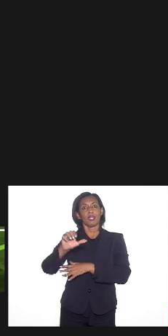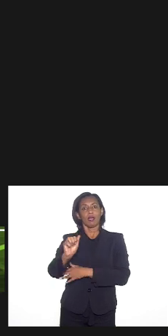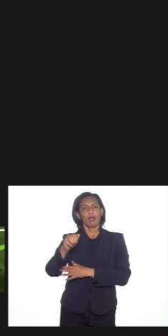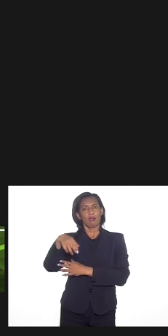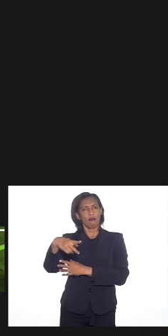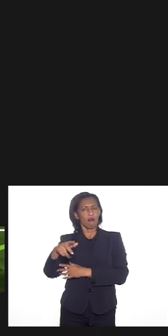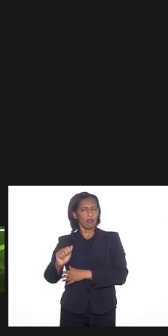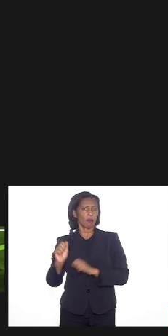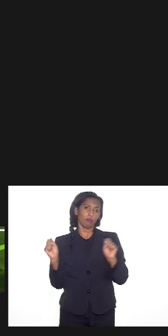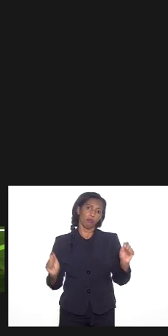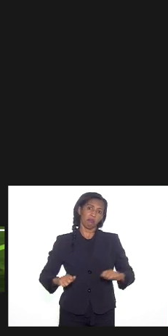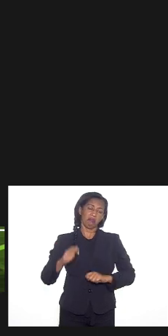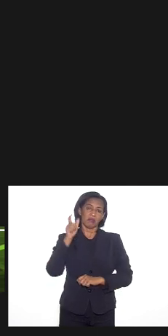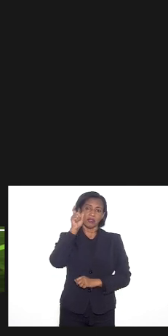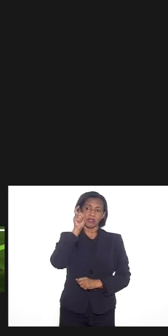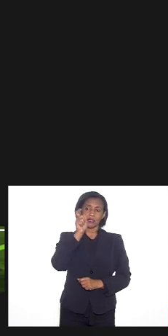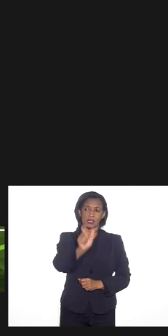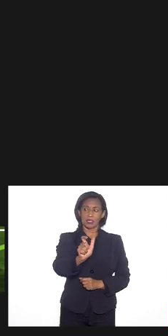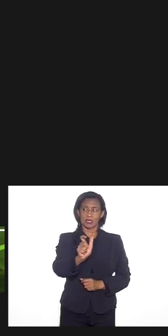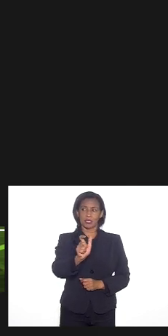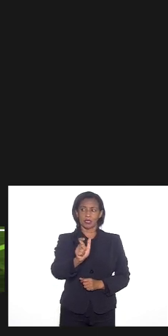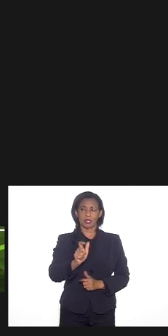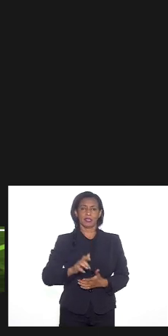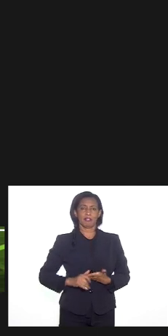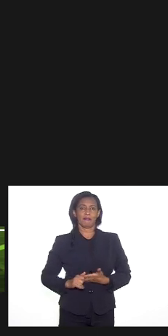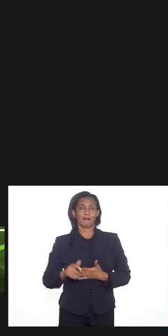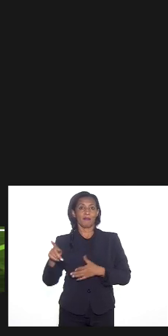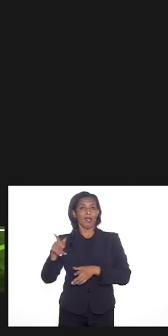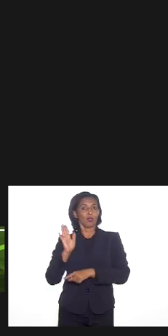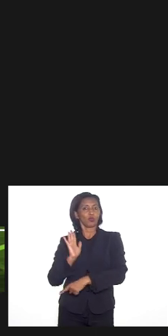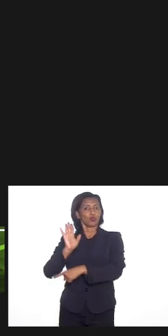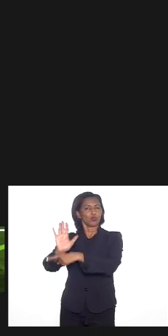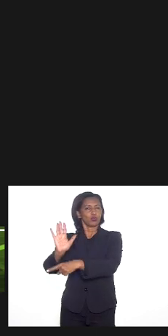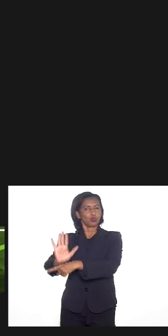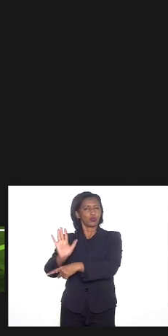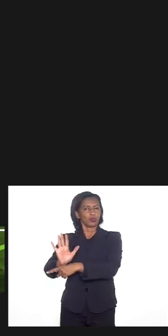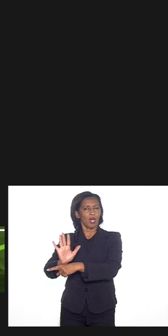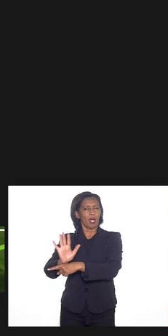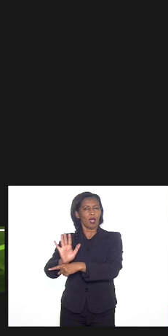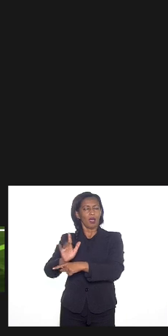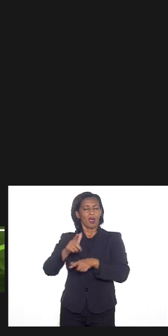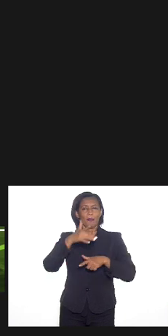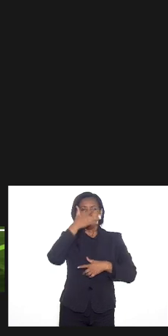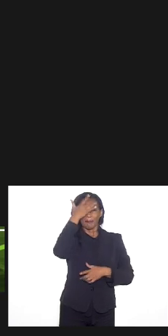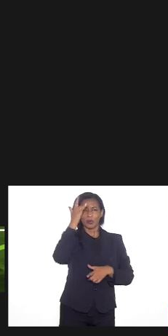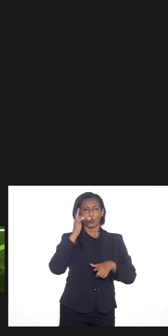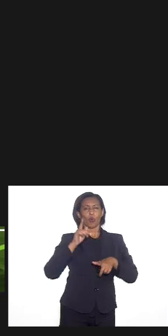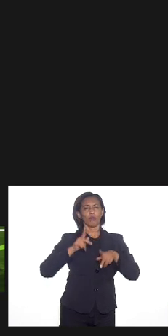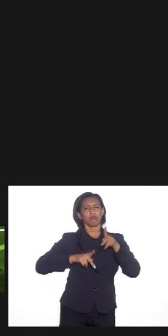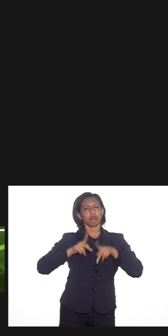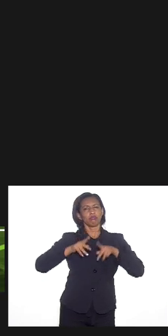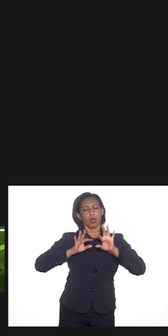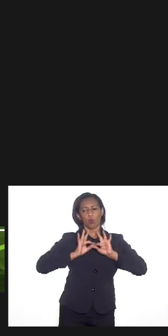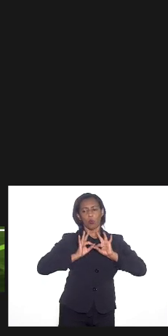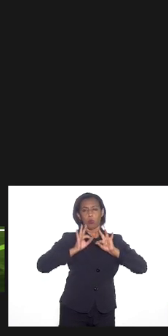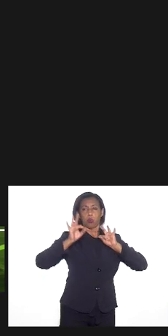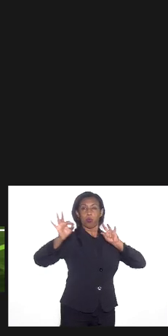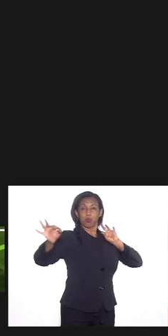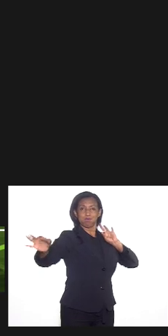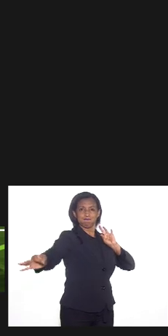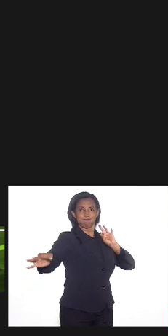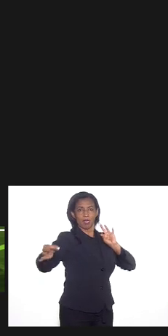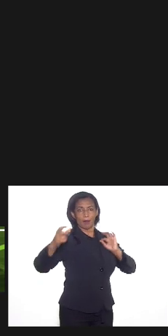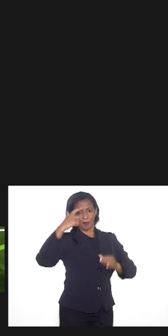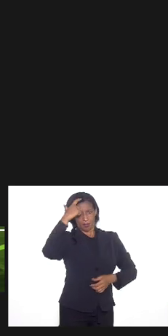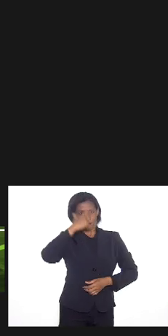poderia ser interessante sim pra atender a uma população que ainda está mais afastada do serviço da Decrade por conta da distância